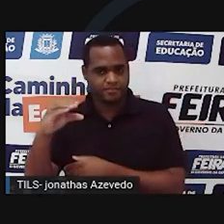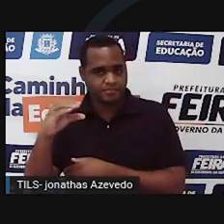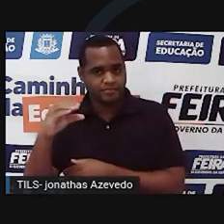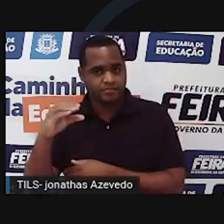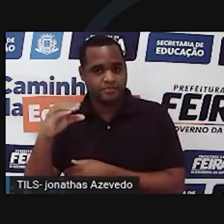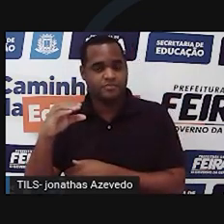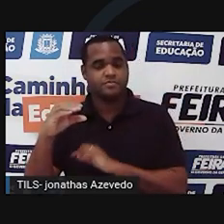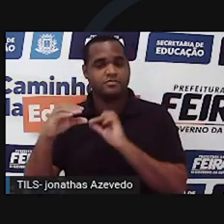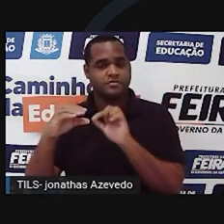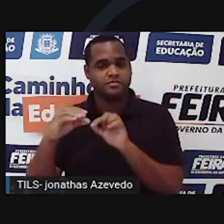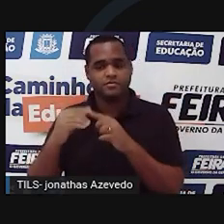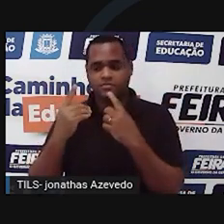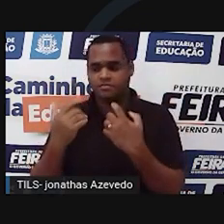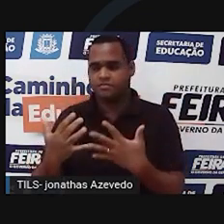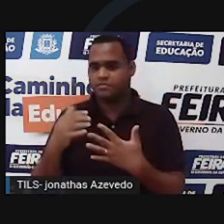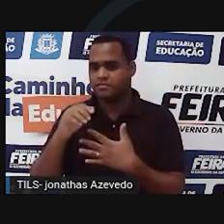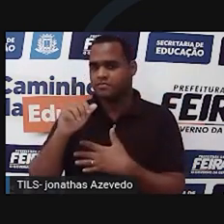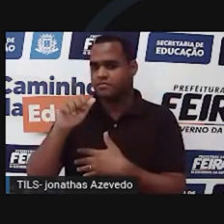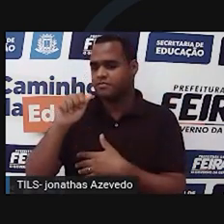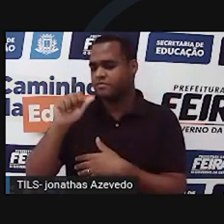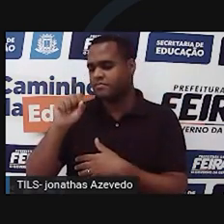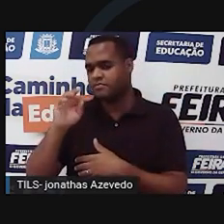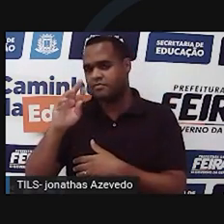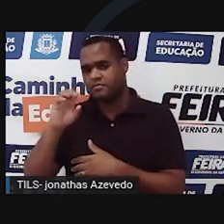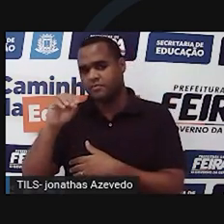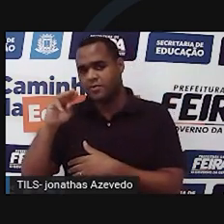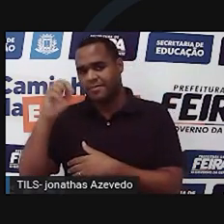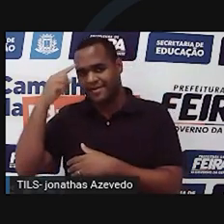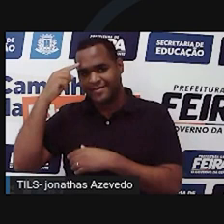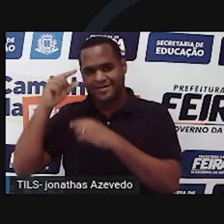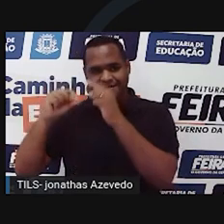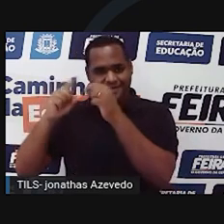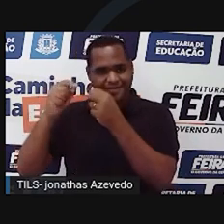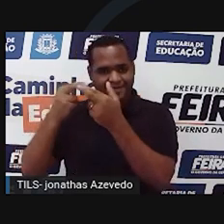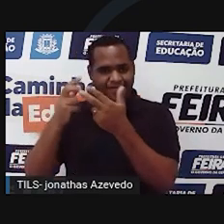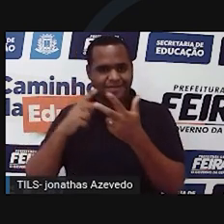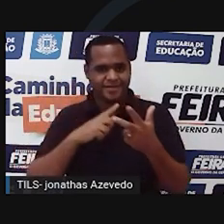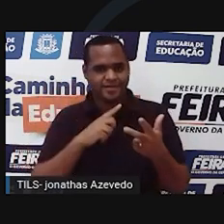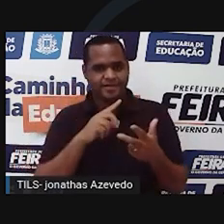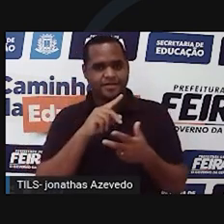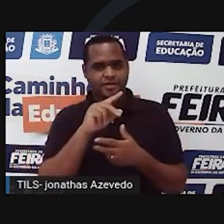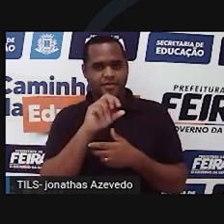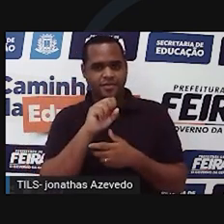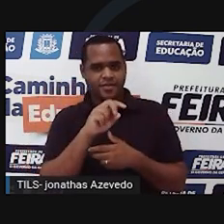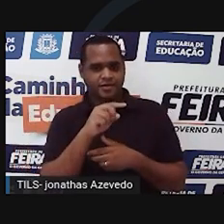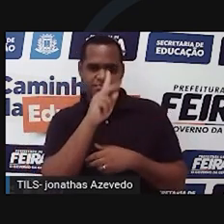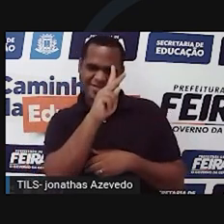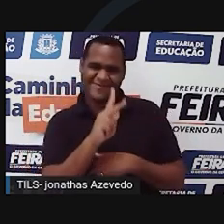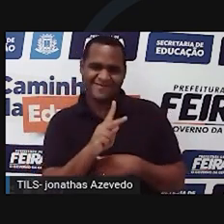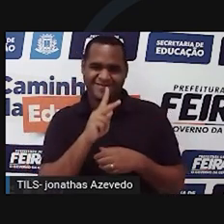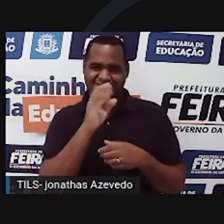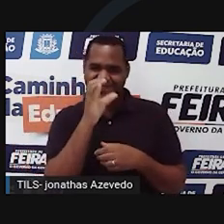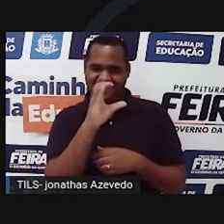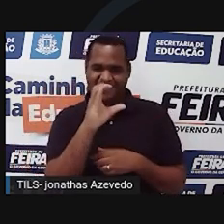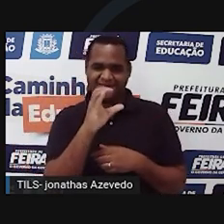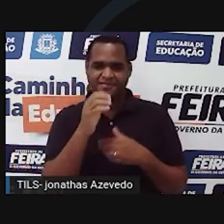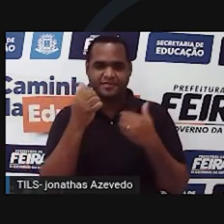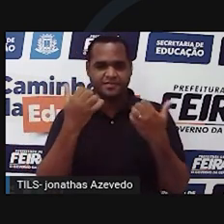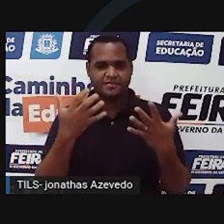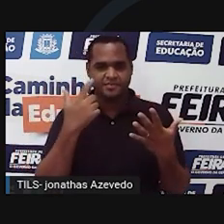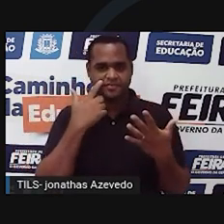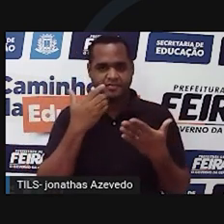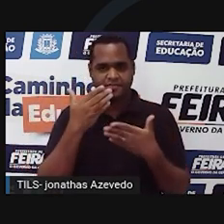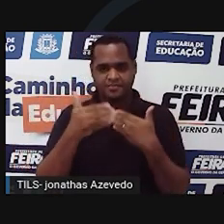robustez à astronomia e quais as diferenças entre ciência e pseudociência. Mas, por hoje, nós vamos voltar